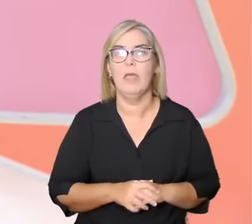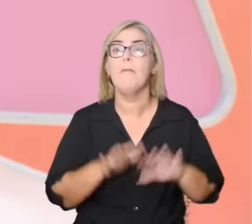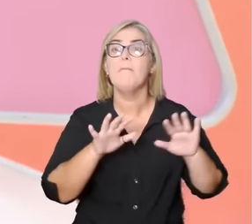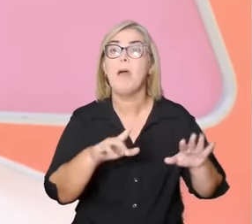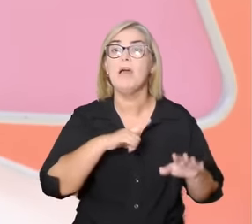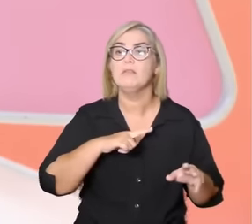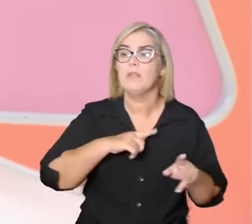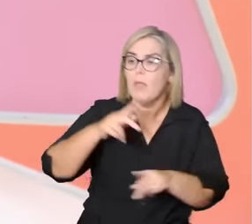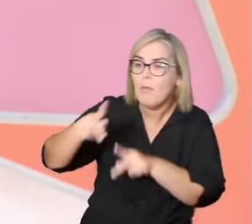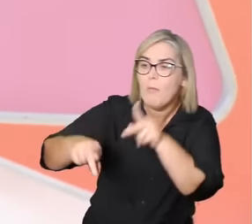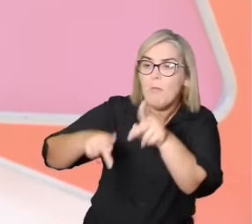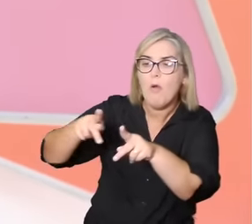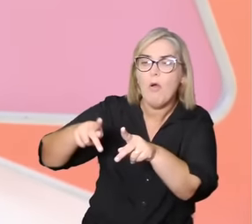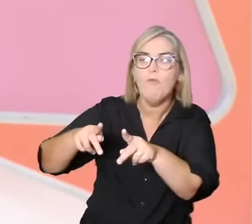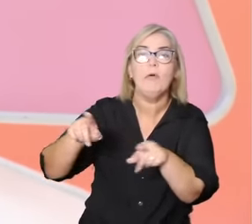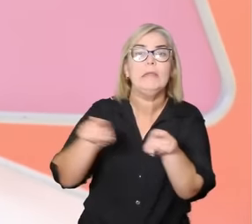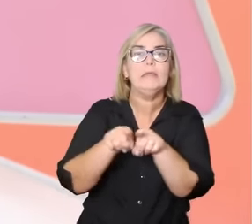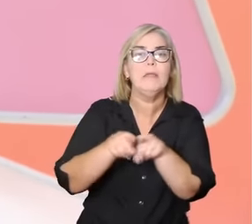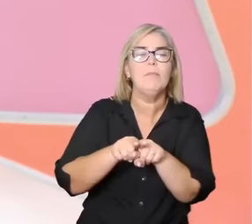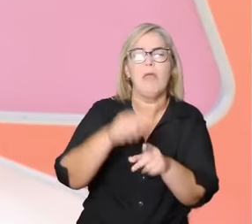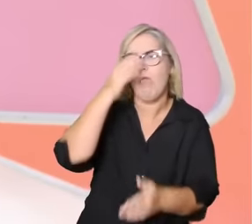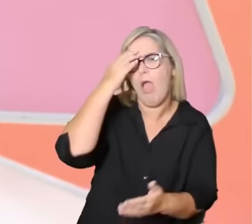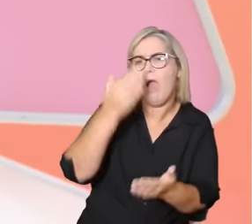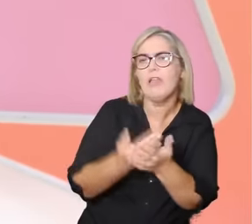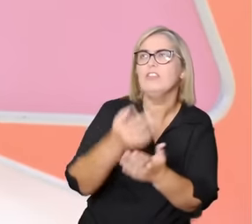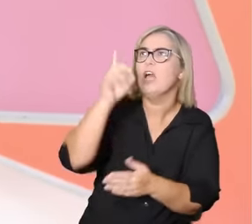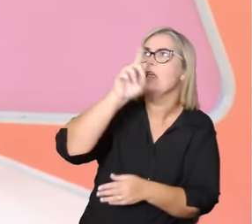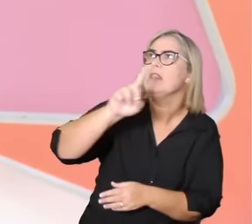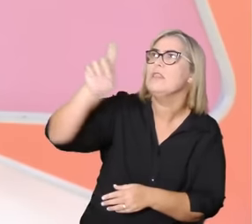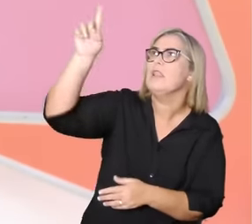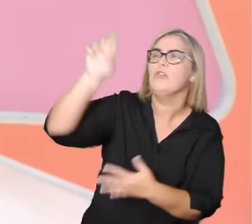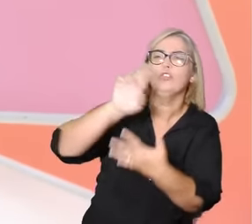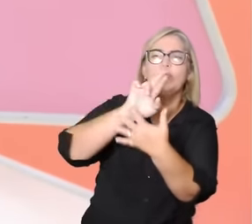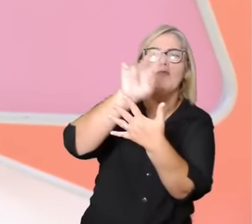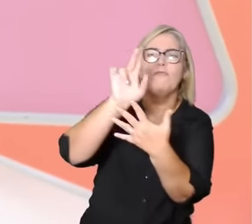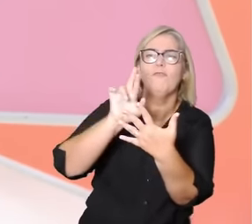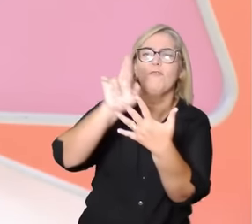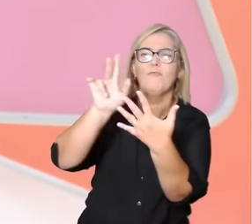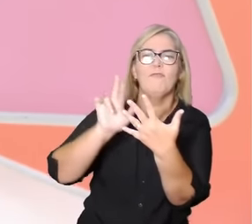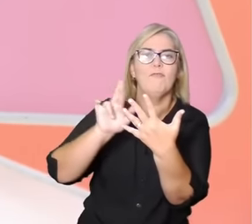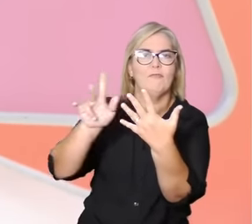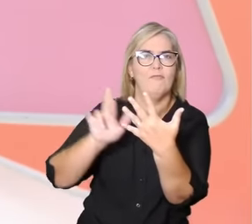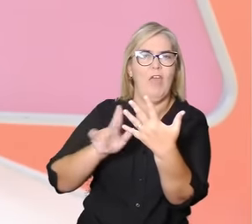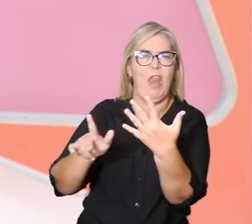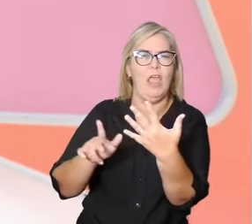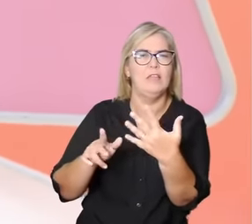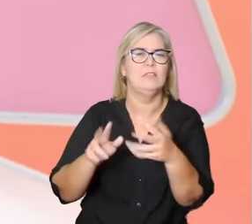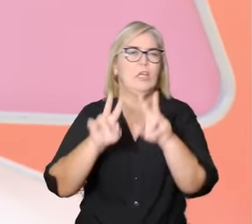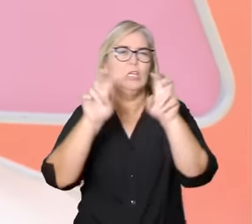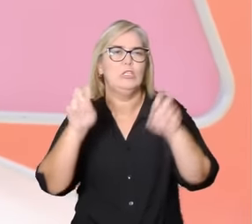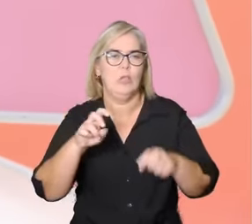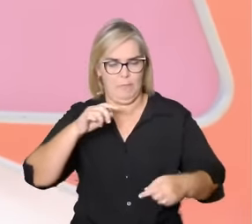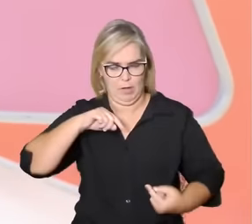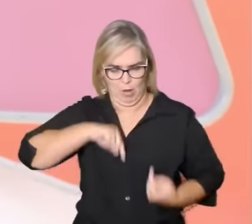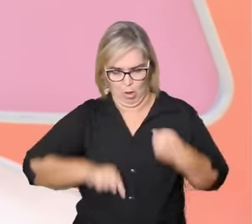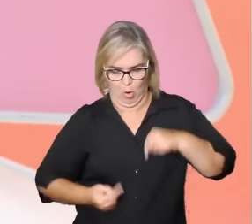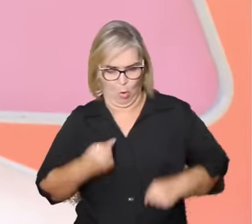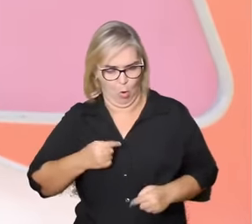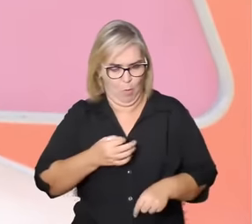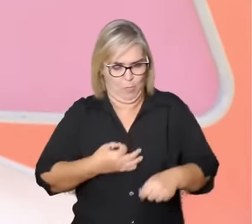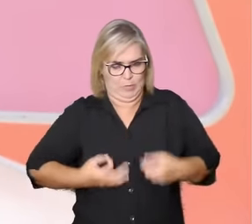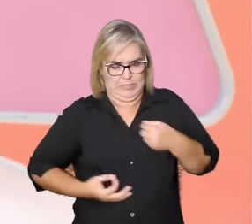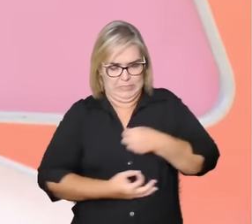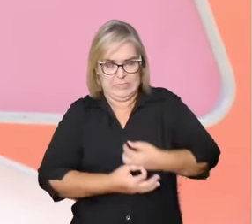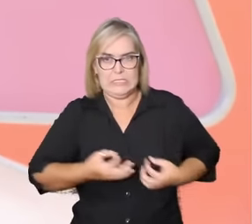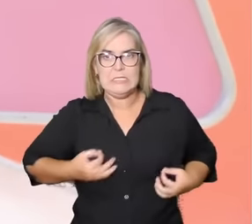deusas e deuses pluripotentes pluricientes e pluripresentes materializados através dos